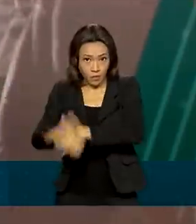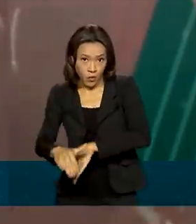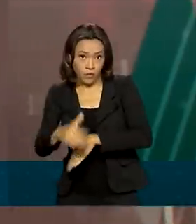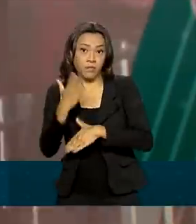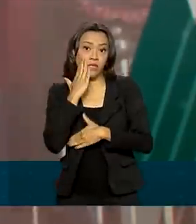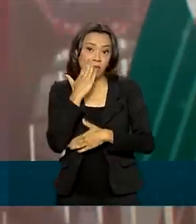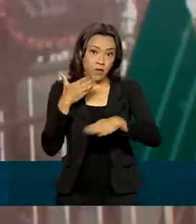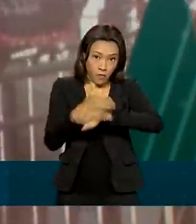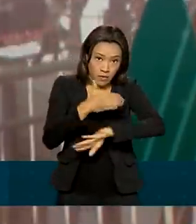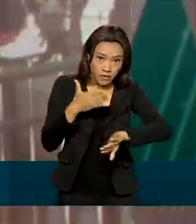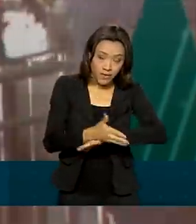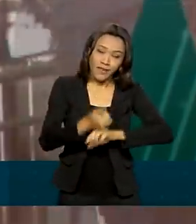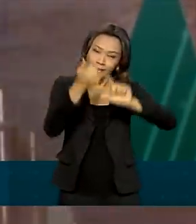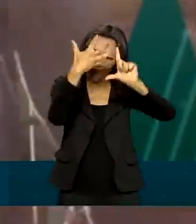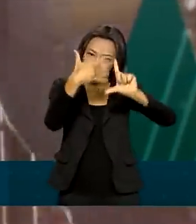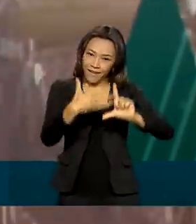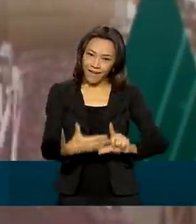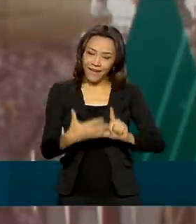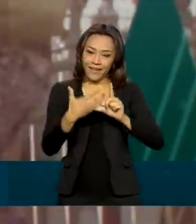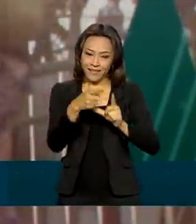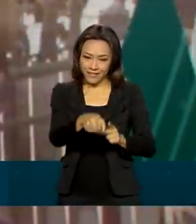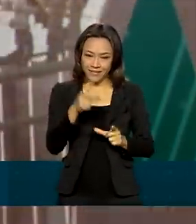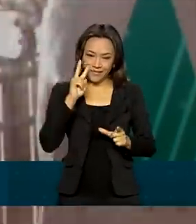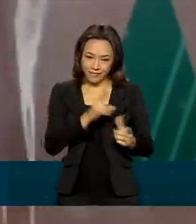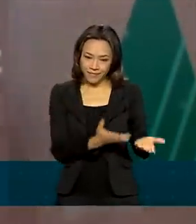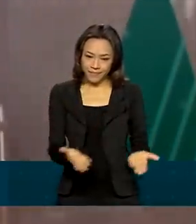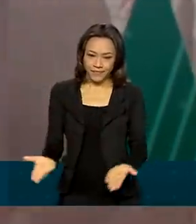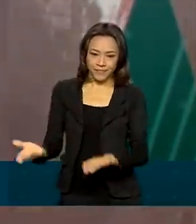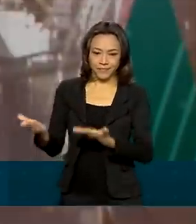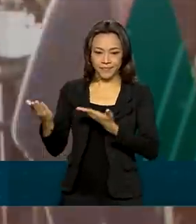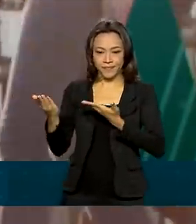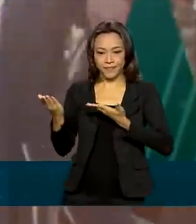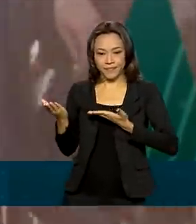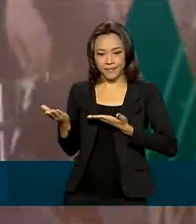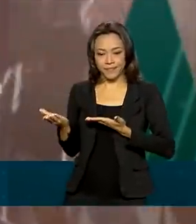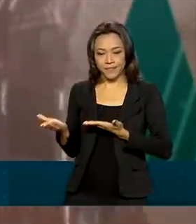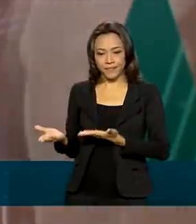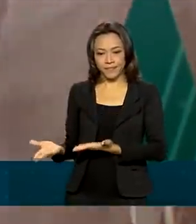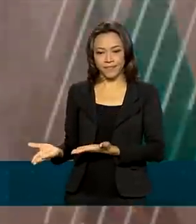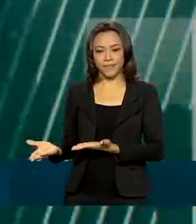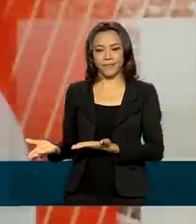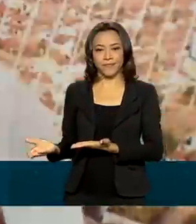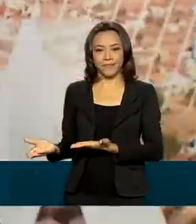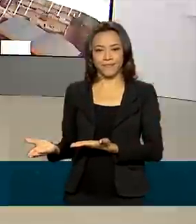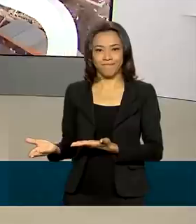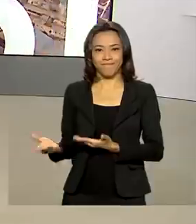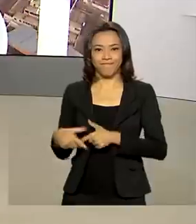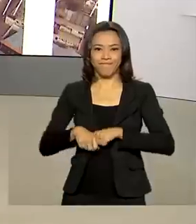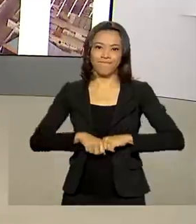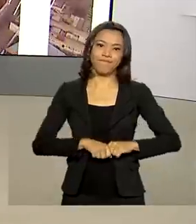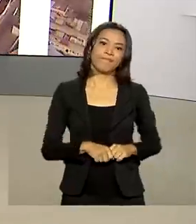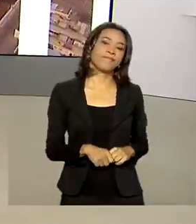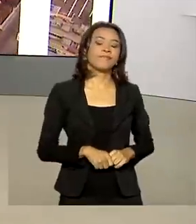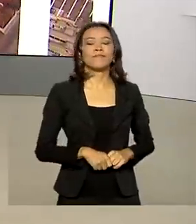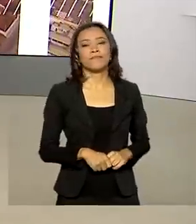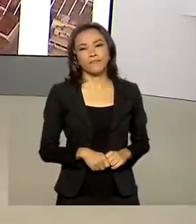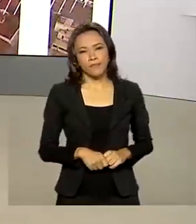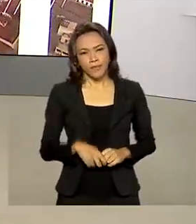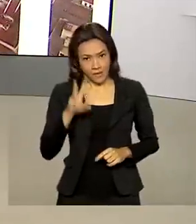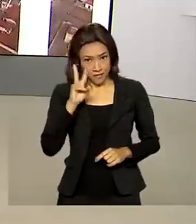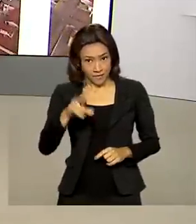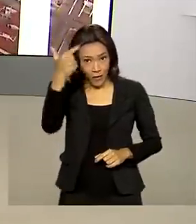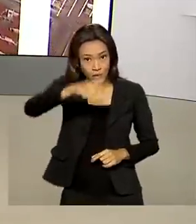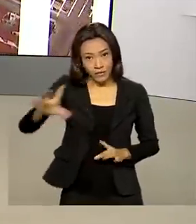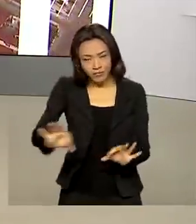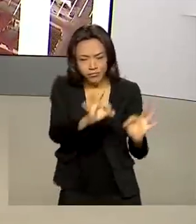acessar o cartão, é só acessar a página do participante no endereço eletrônico que aparece aí na sua tela. Para rever as